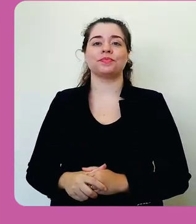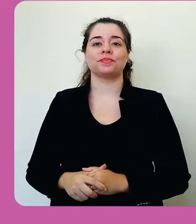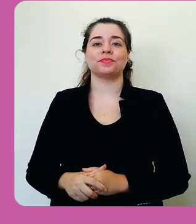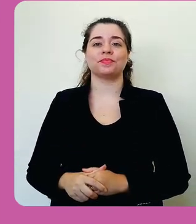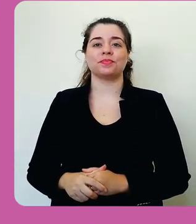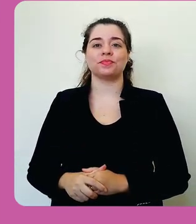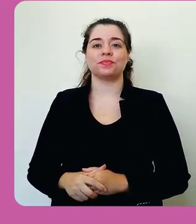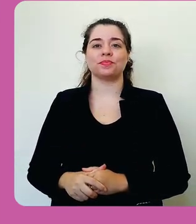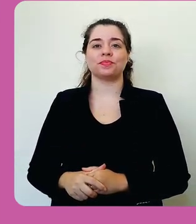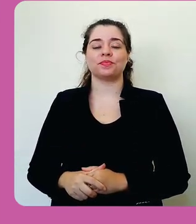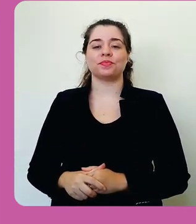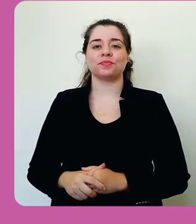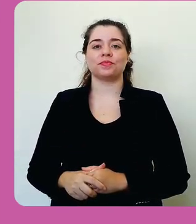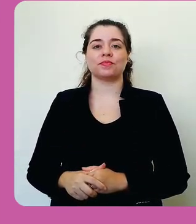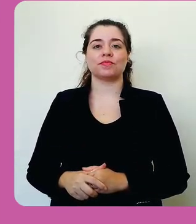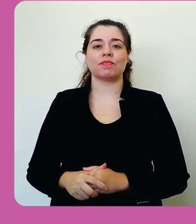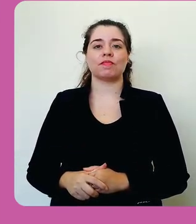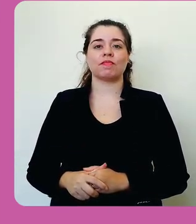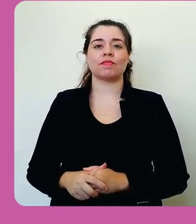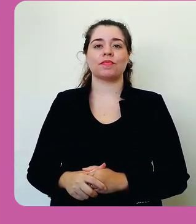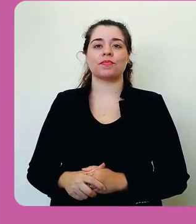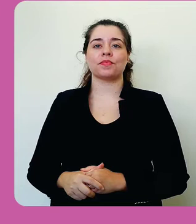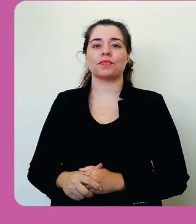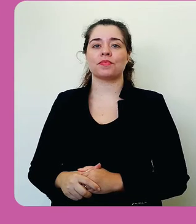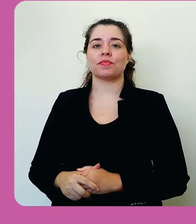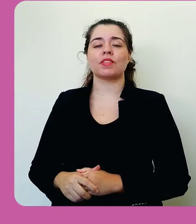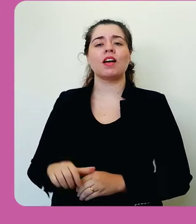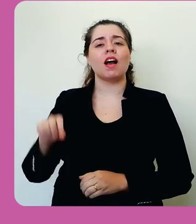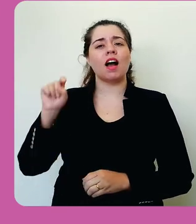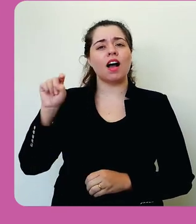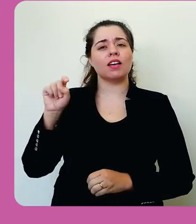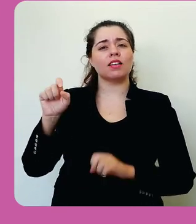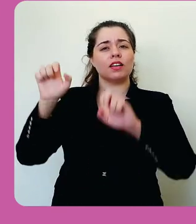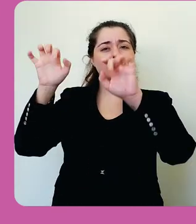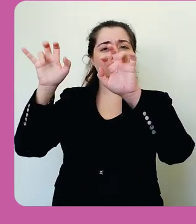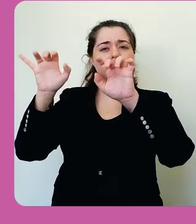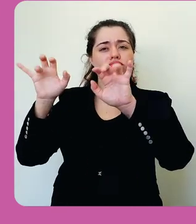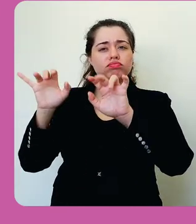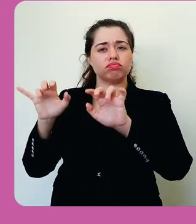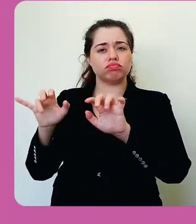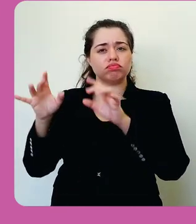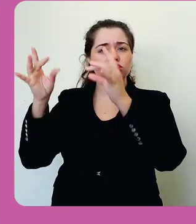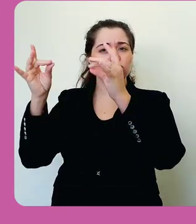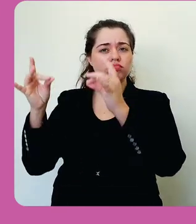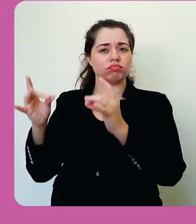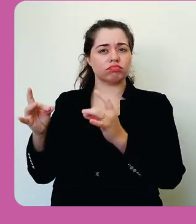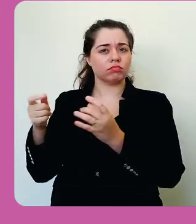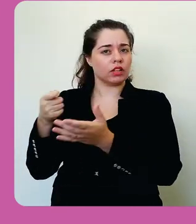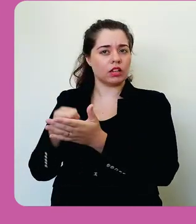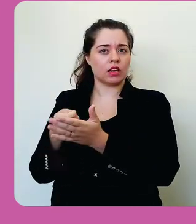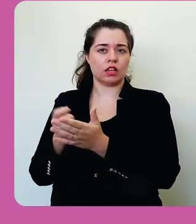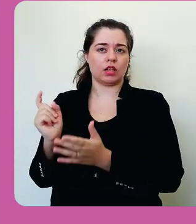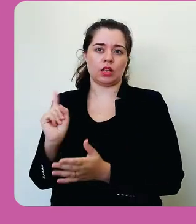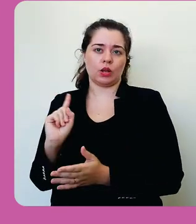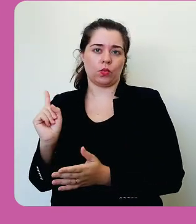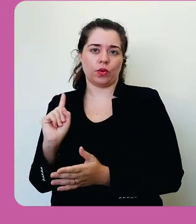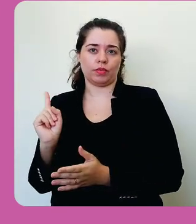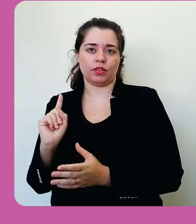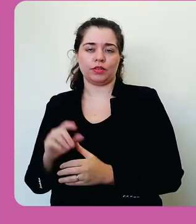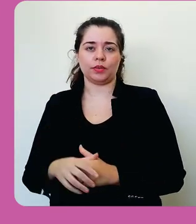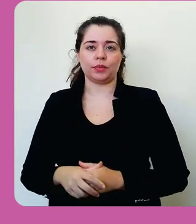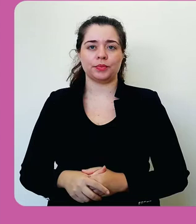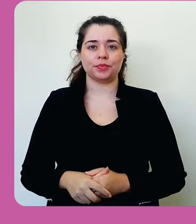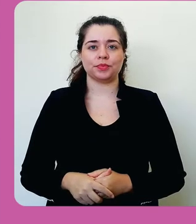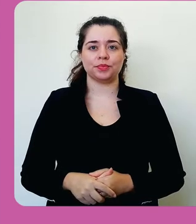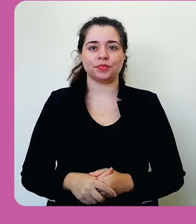grupo 1, adicionar uma descrição a esse grupo,